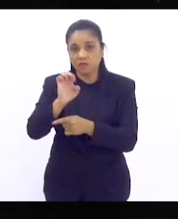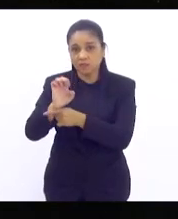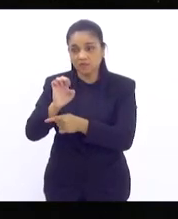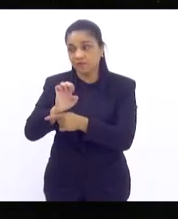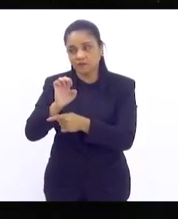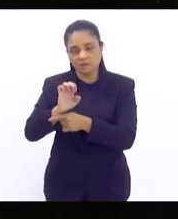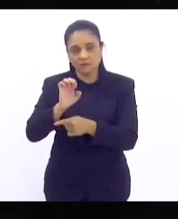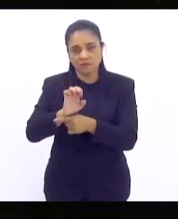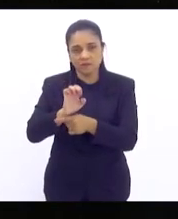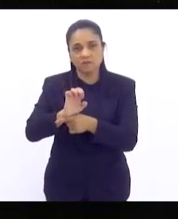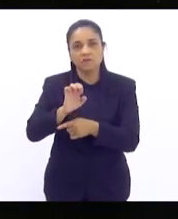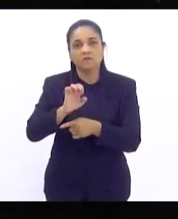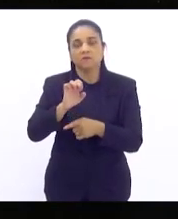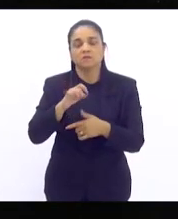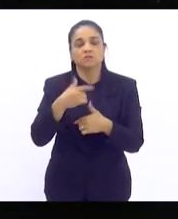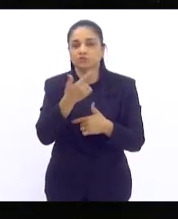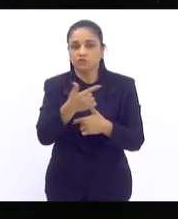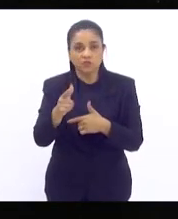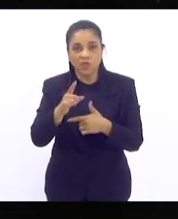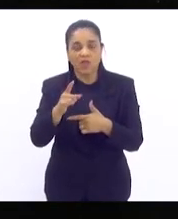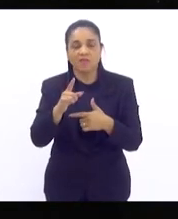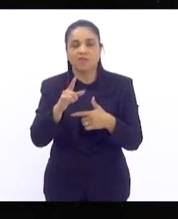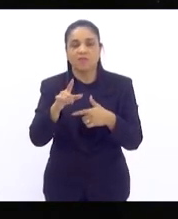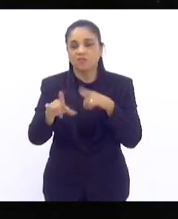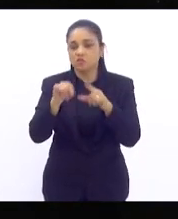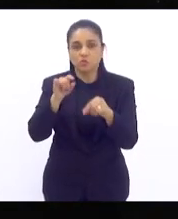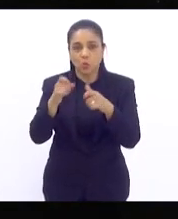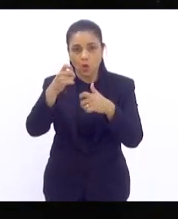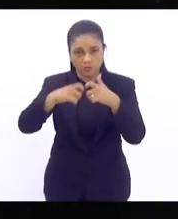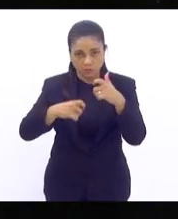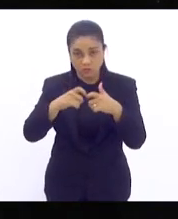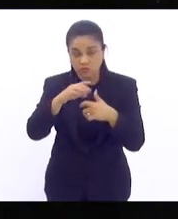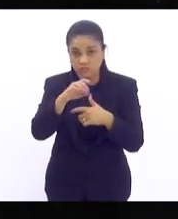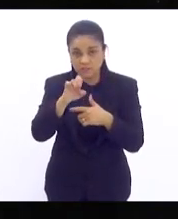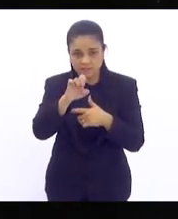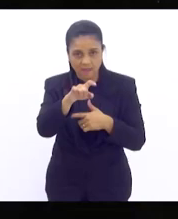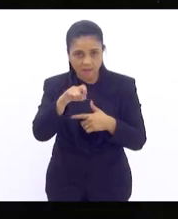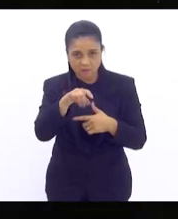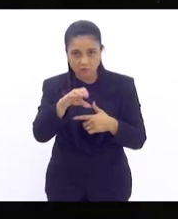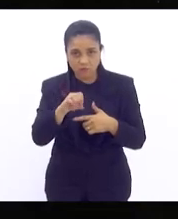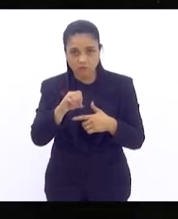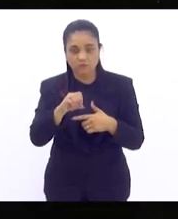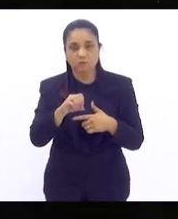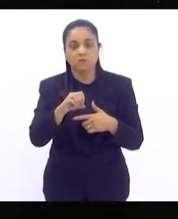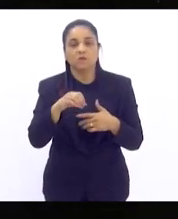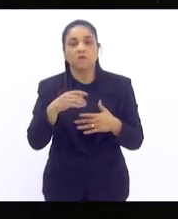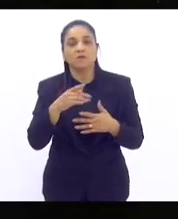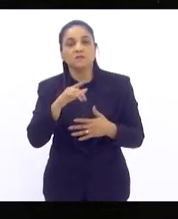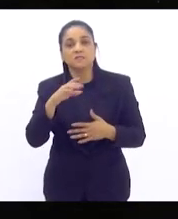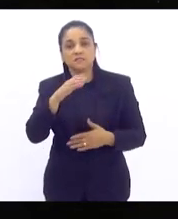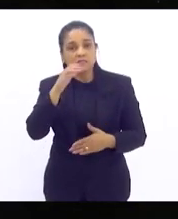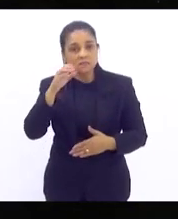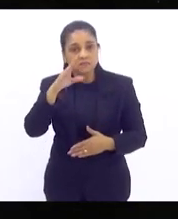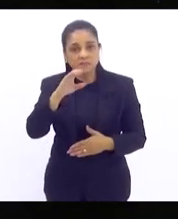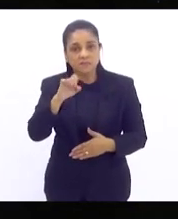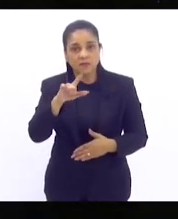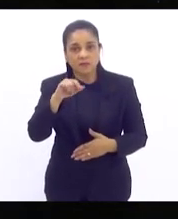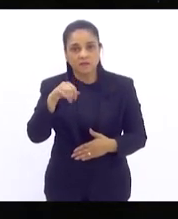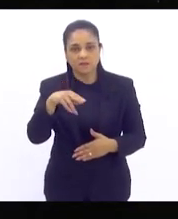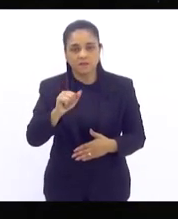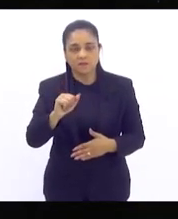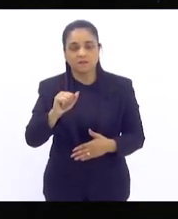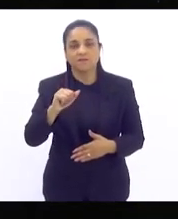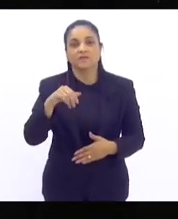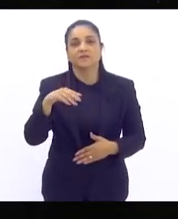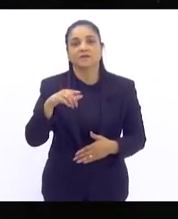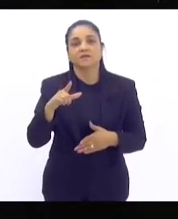distinção de sexo para o exercício do sufragio, tendo o nome de Celina Guimarães Viana, sido incluído